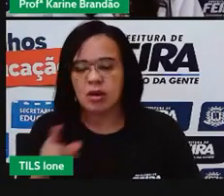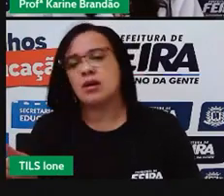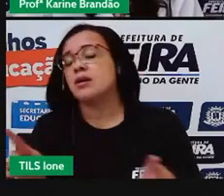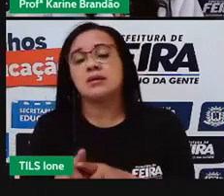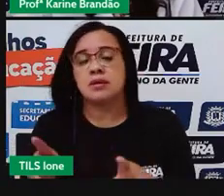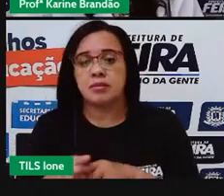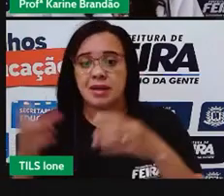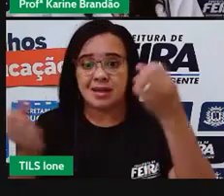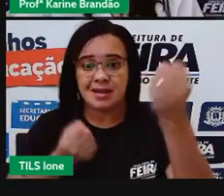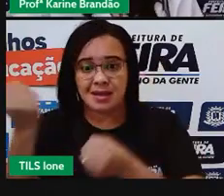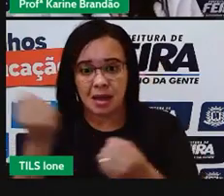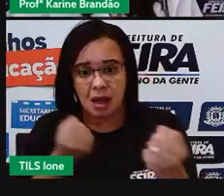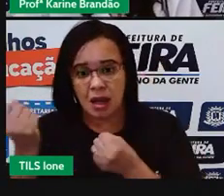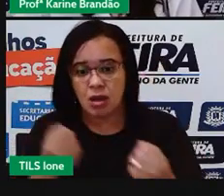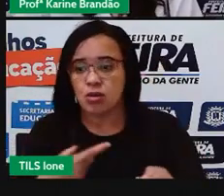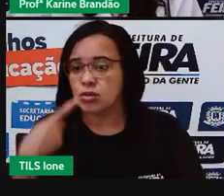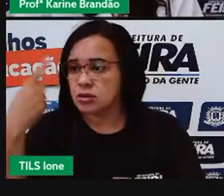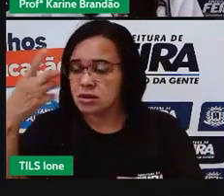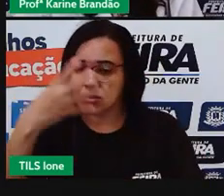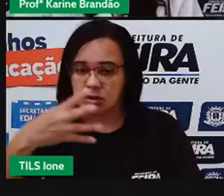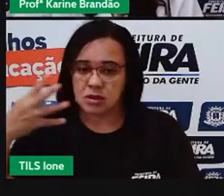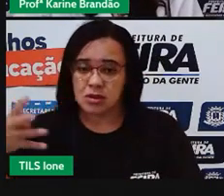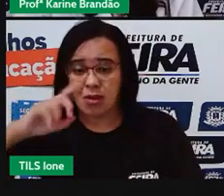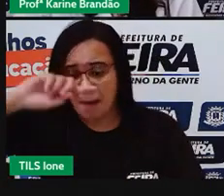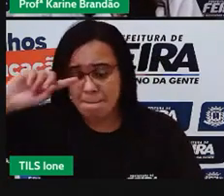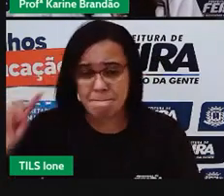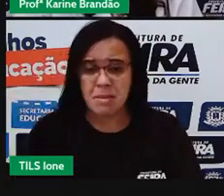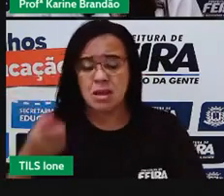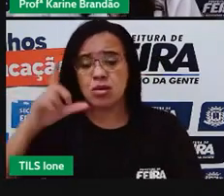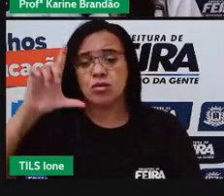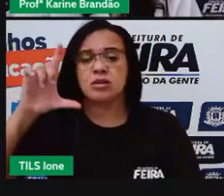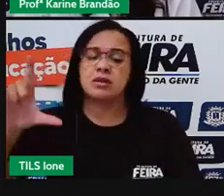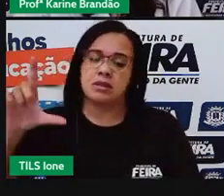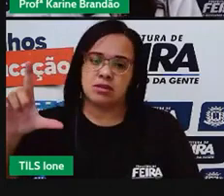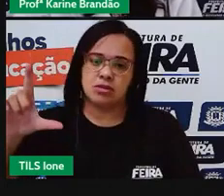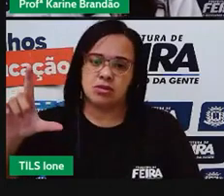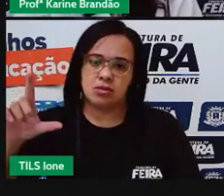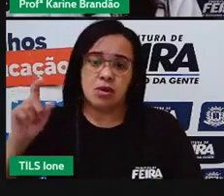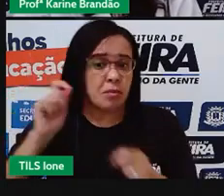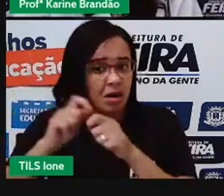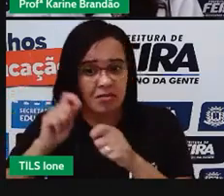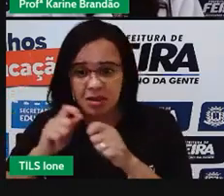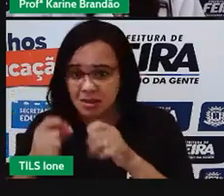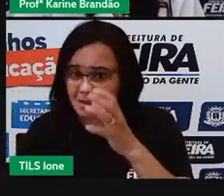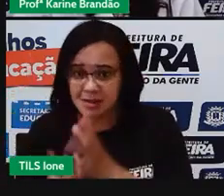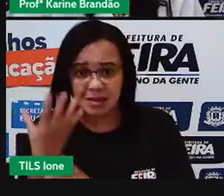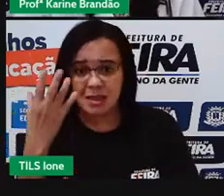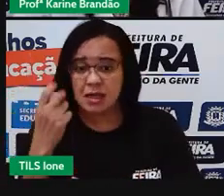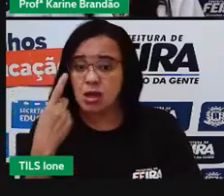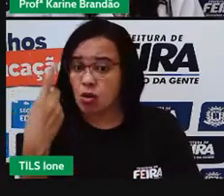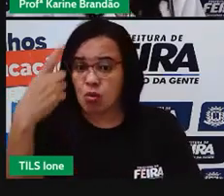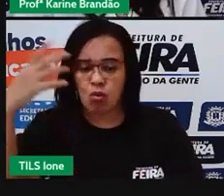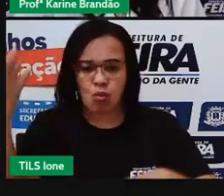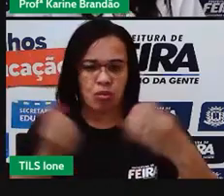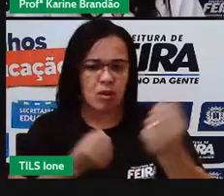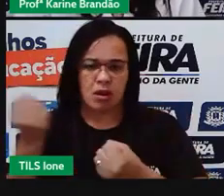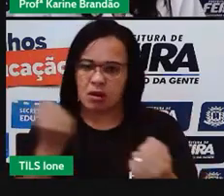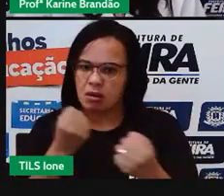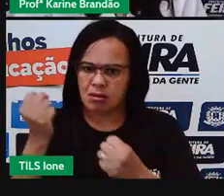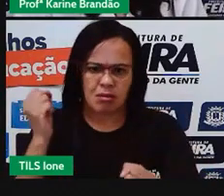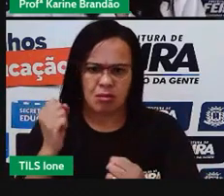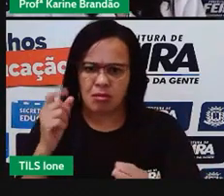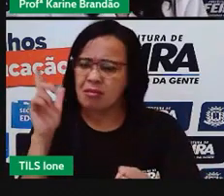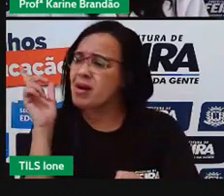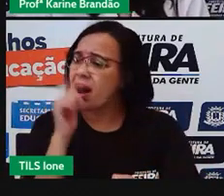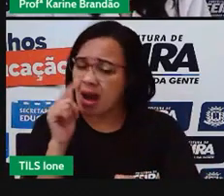né? 144,3 mil litros para a produção de um carro, né? Então, é muita água